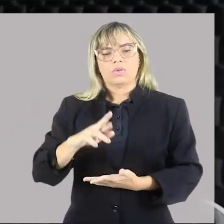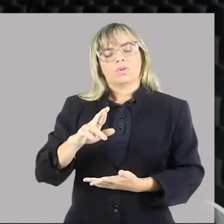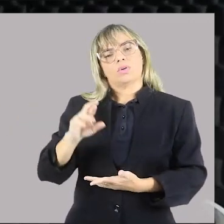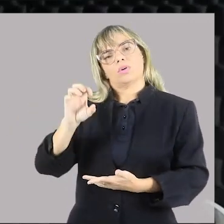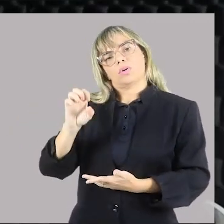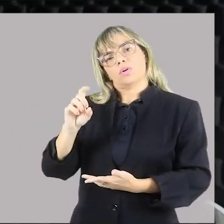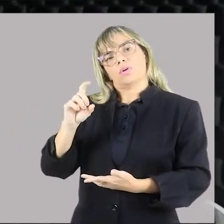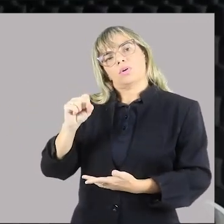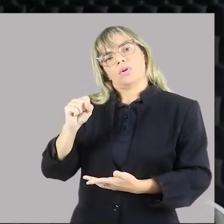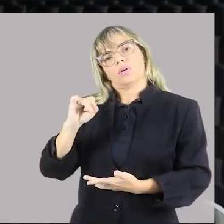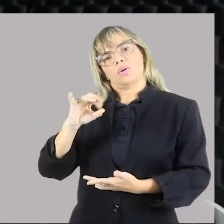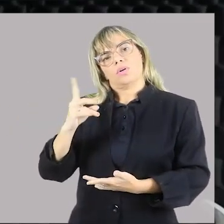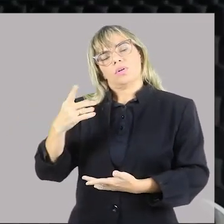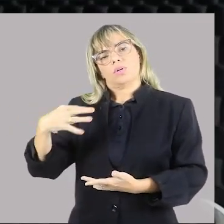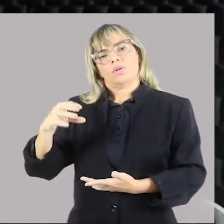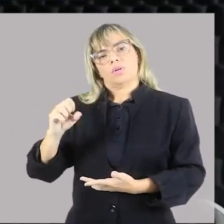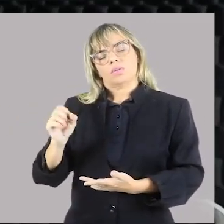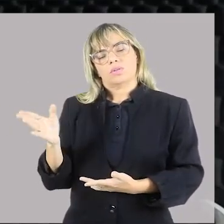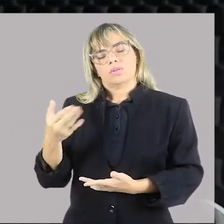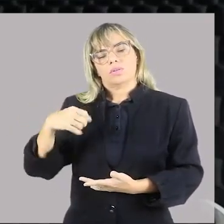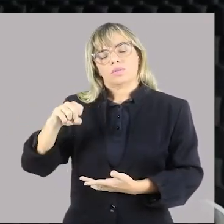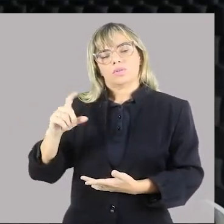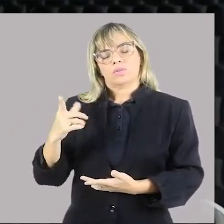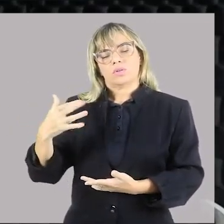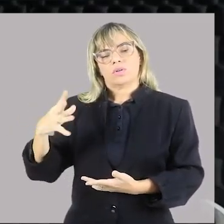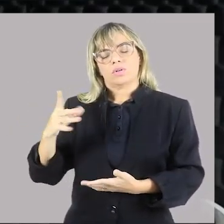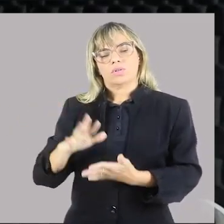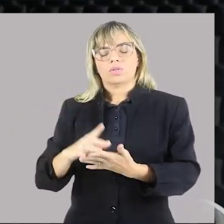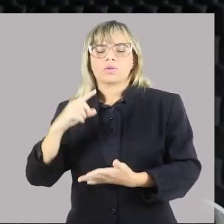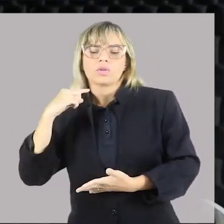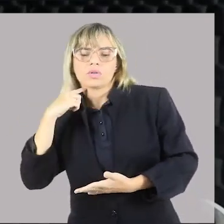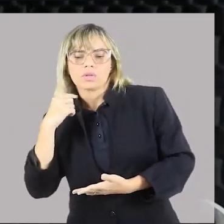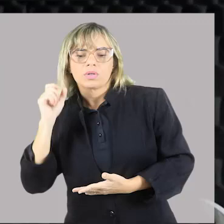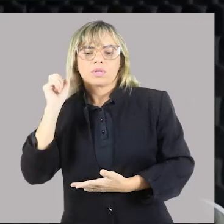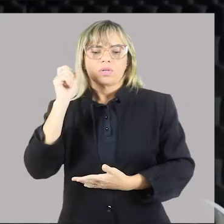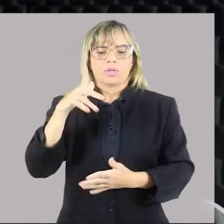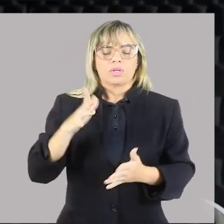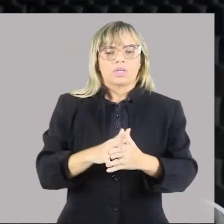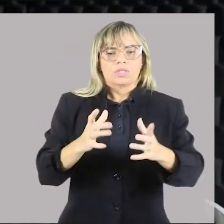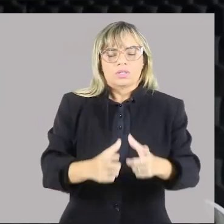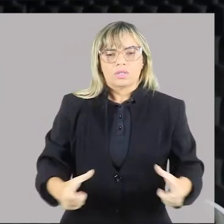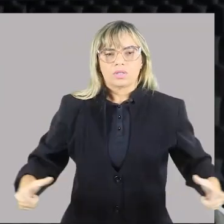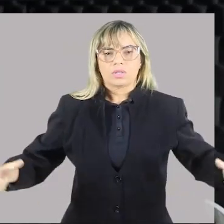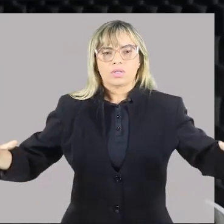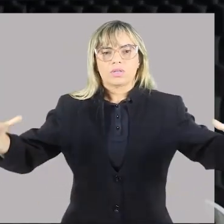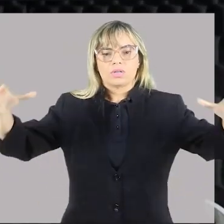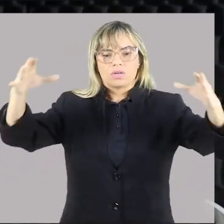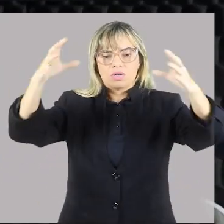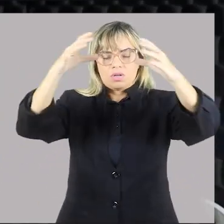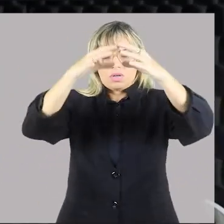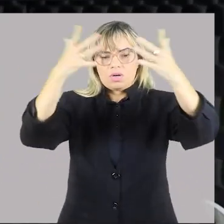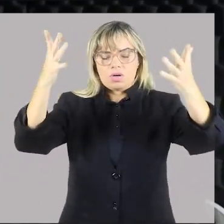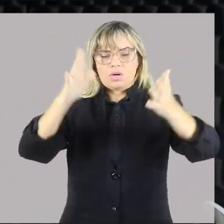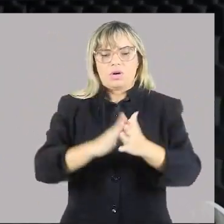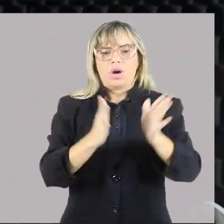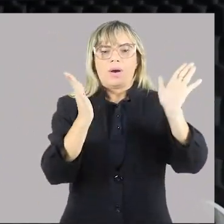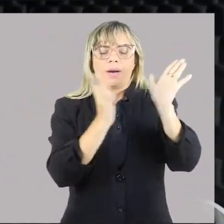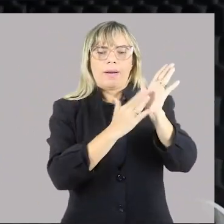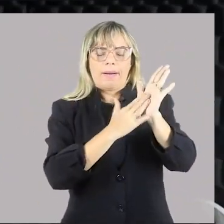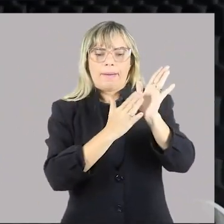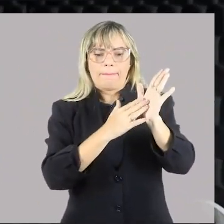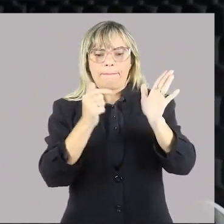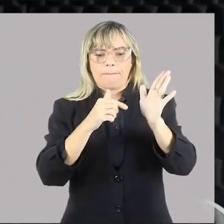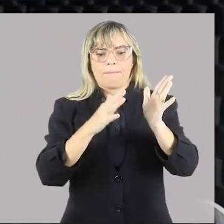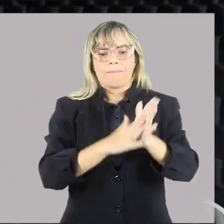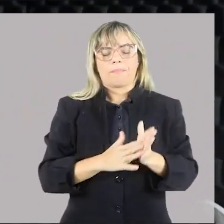lixos, e aí nós temos os lixões, a proposta é que os municípios, ou de uma